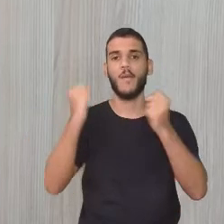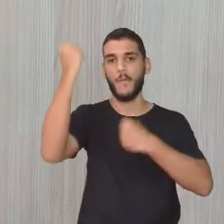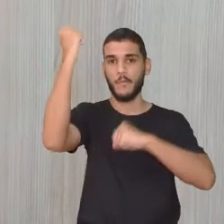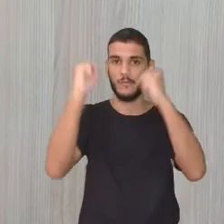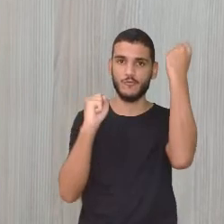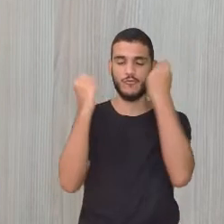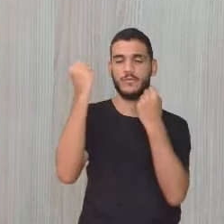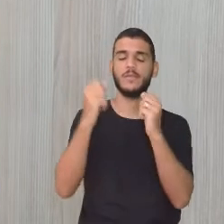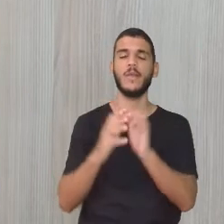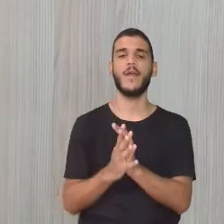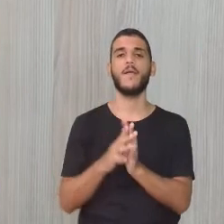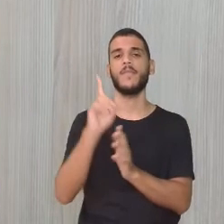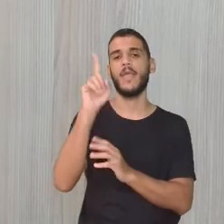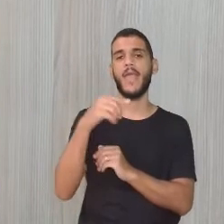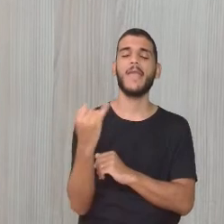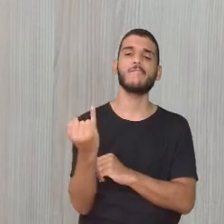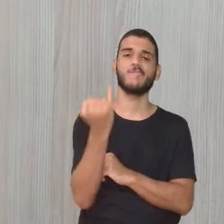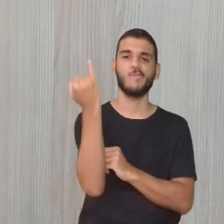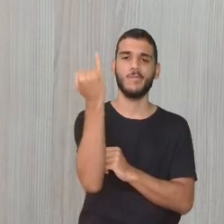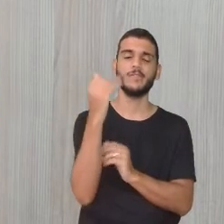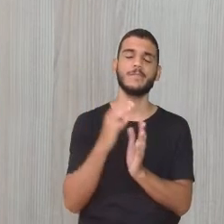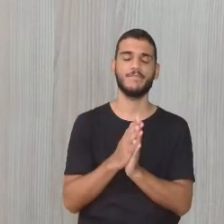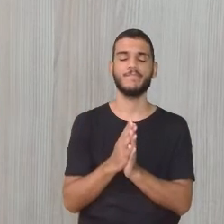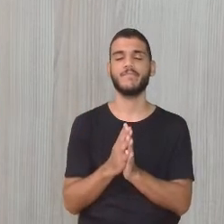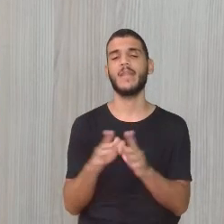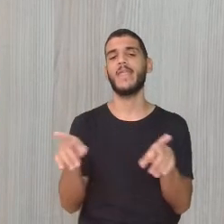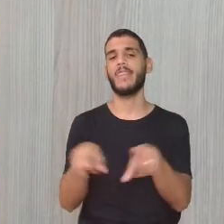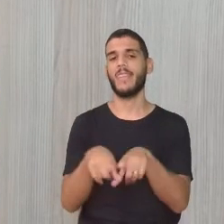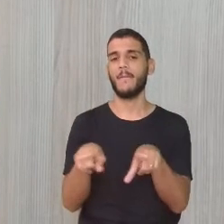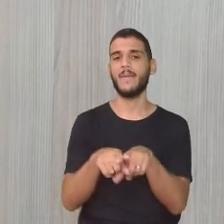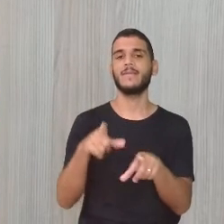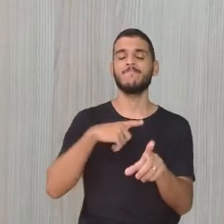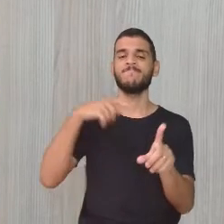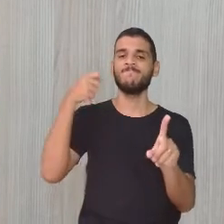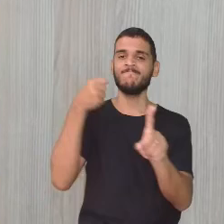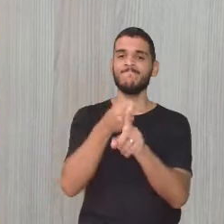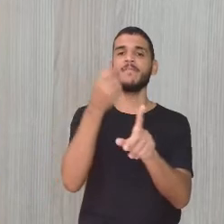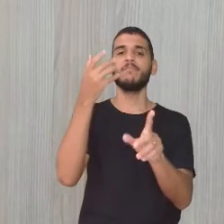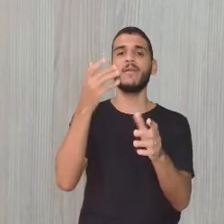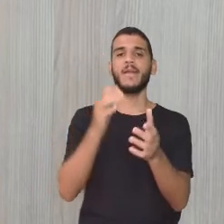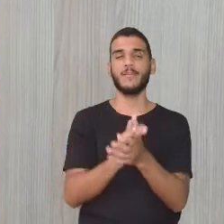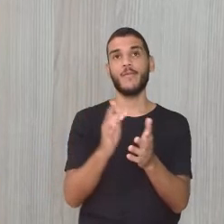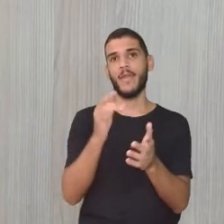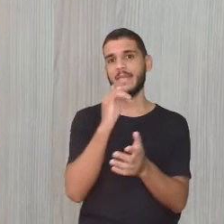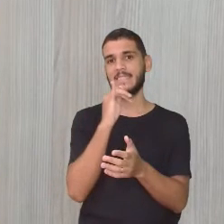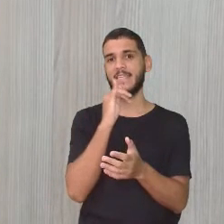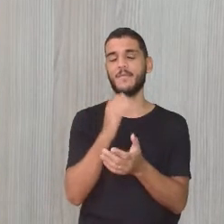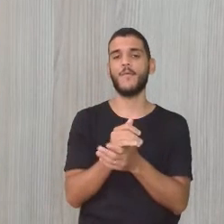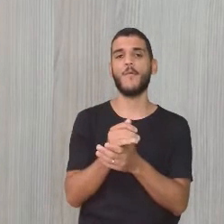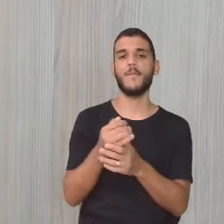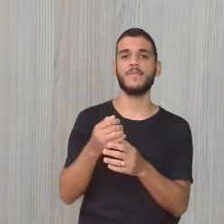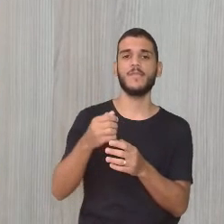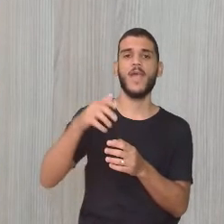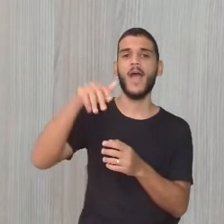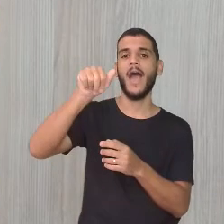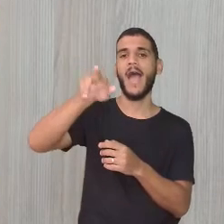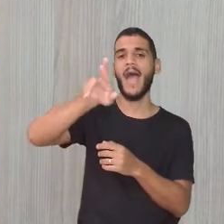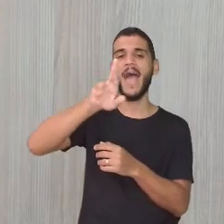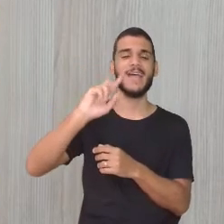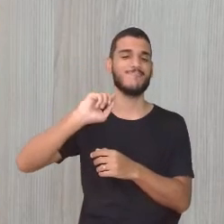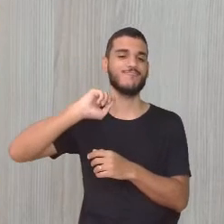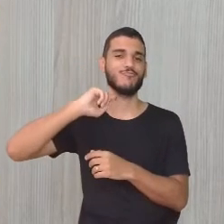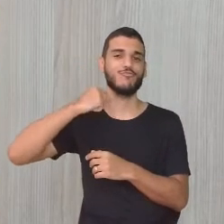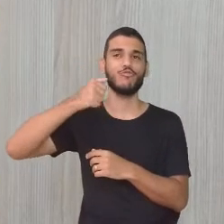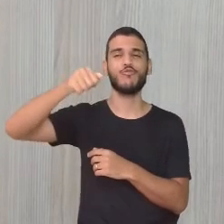dentro da sociedade, foi importante. Porém, trouxe esses impactos, né? Poluição atmosférica. Impactos na